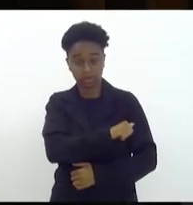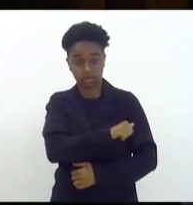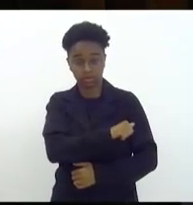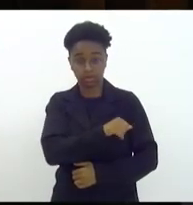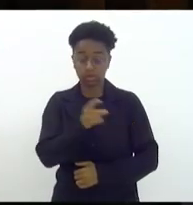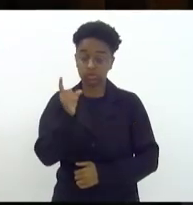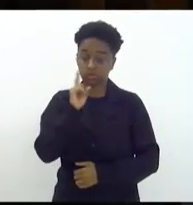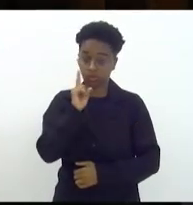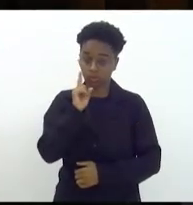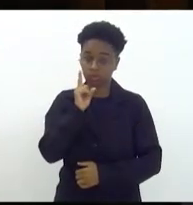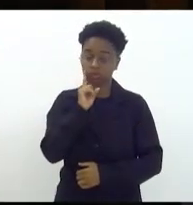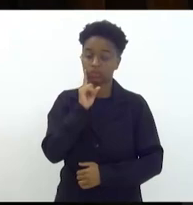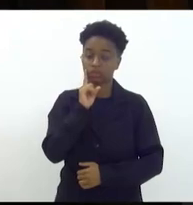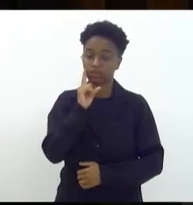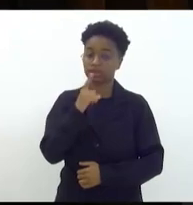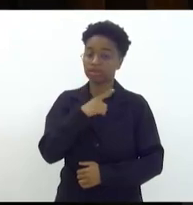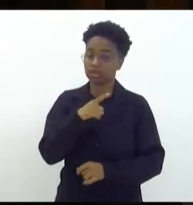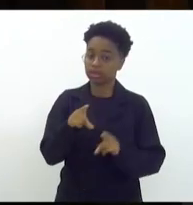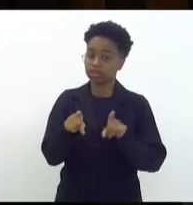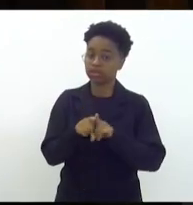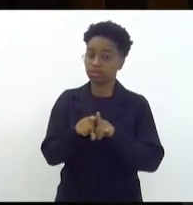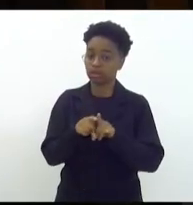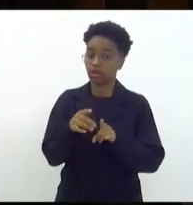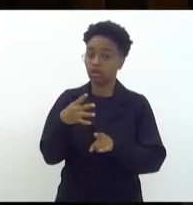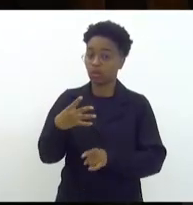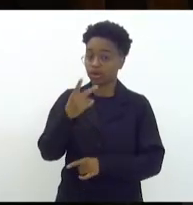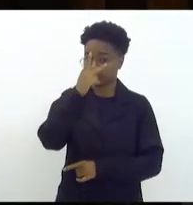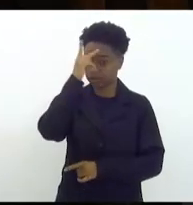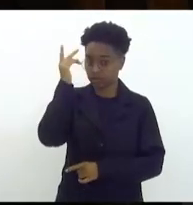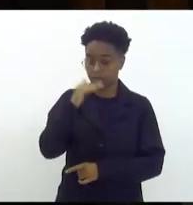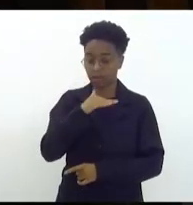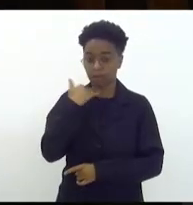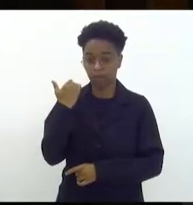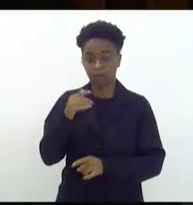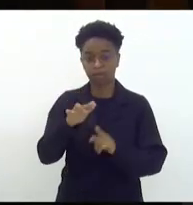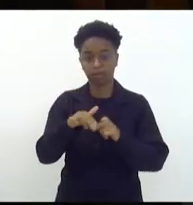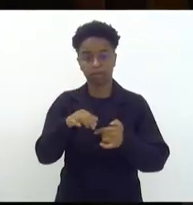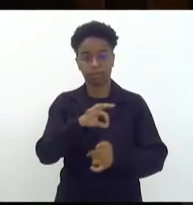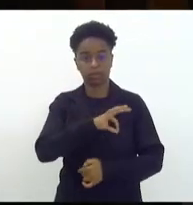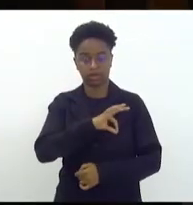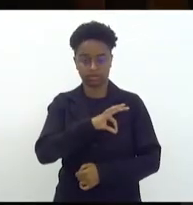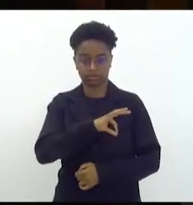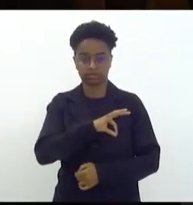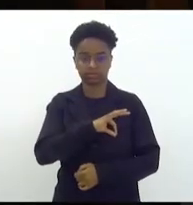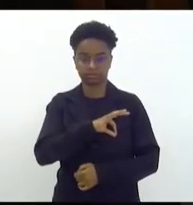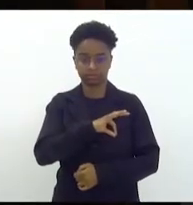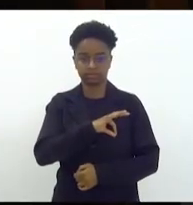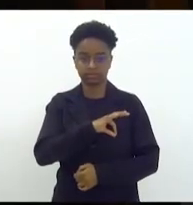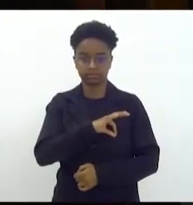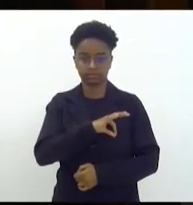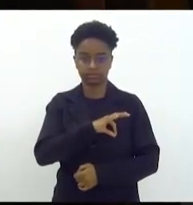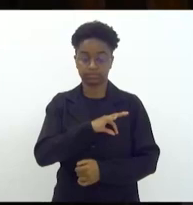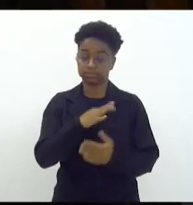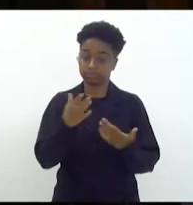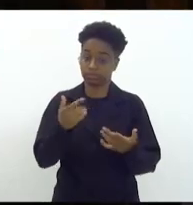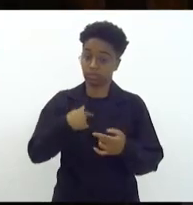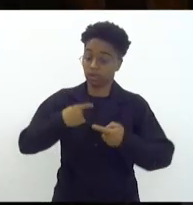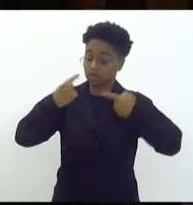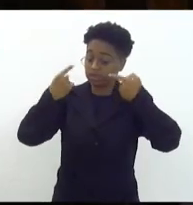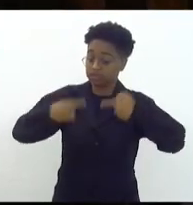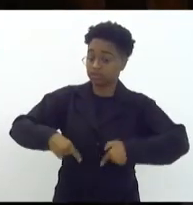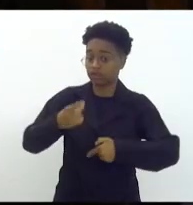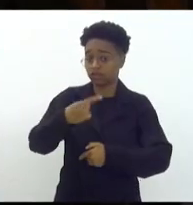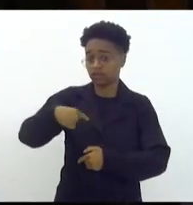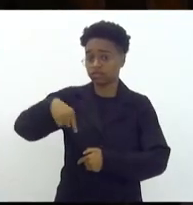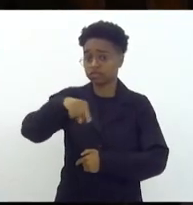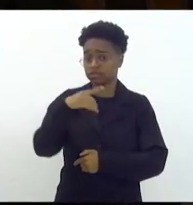nós também temos quatro mortes provocadas pela polícia eu desafio qualquer deputado da base